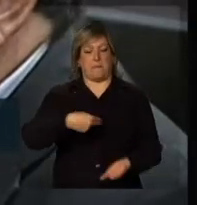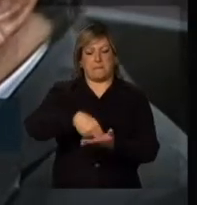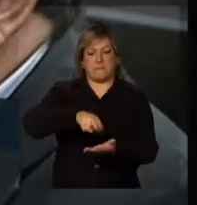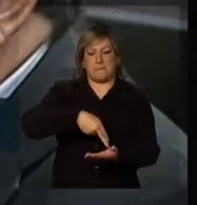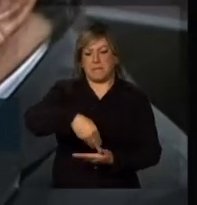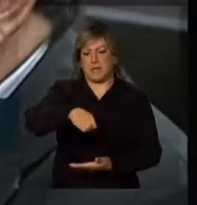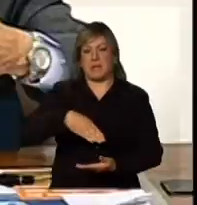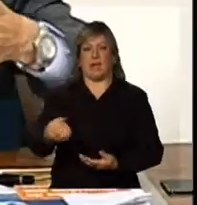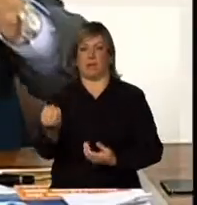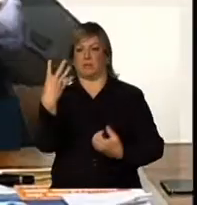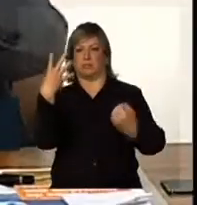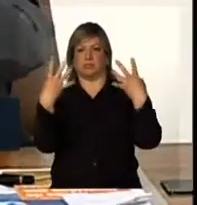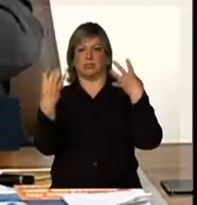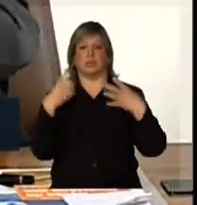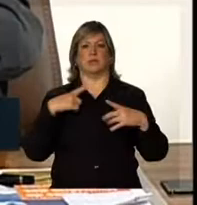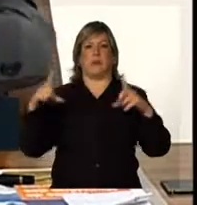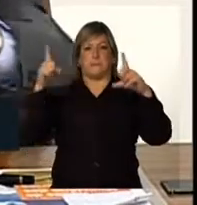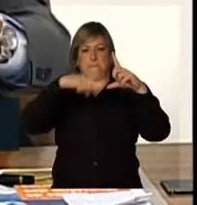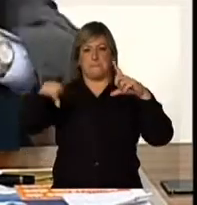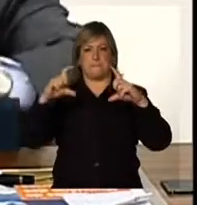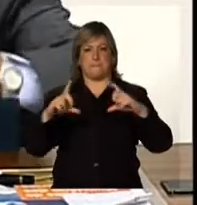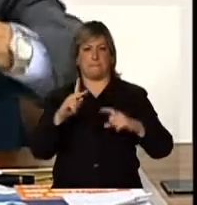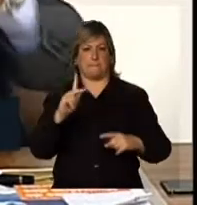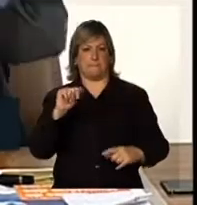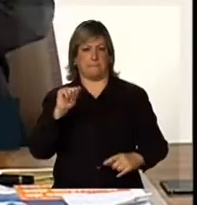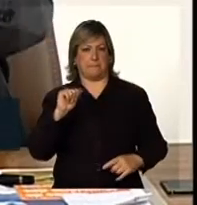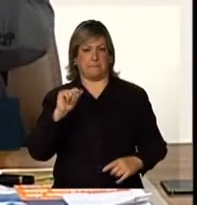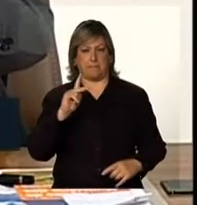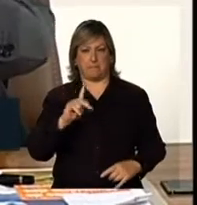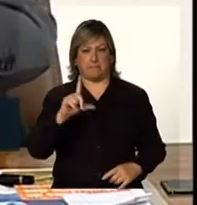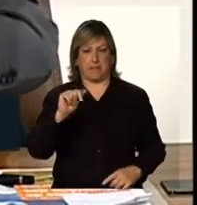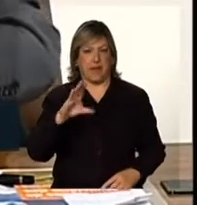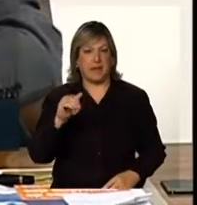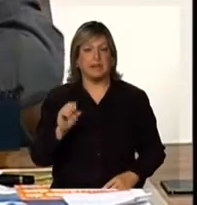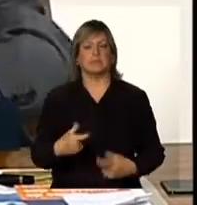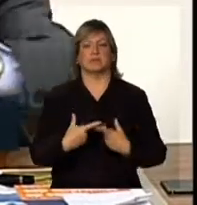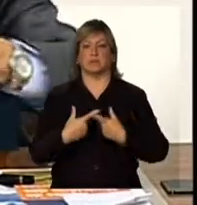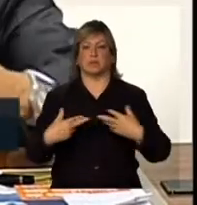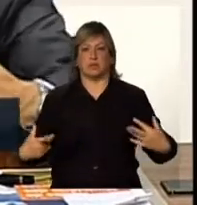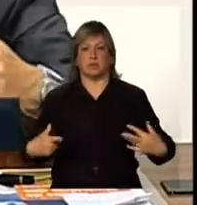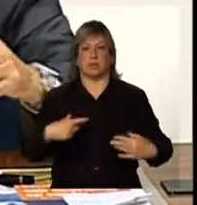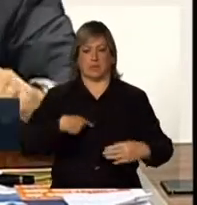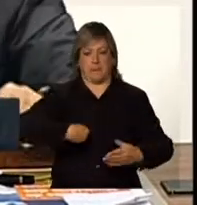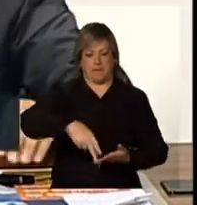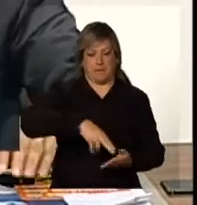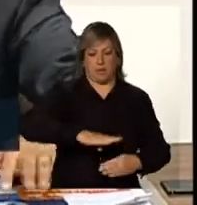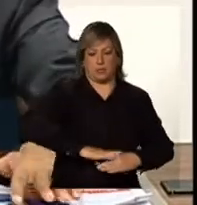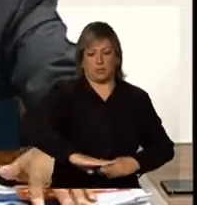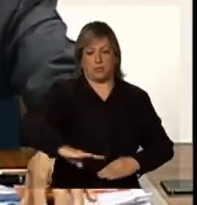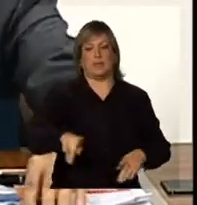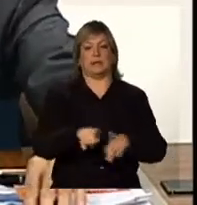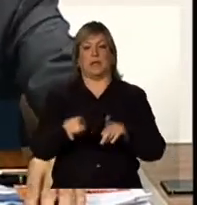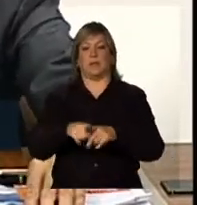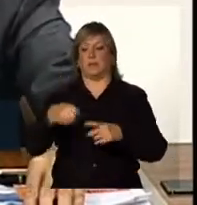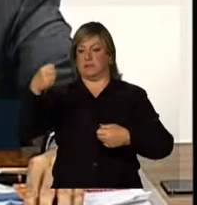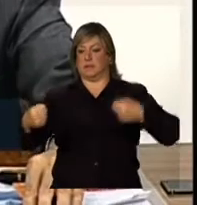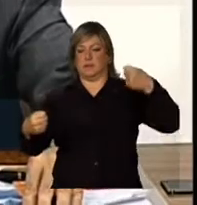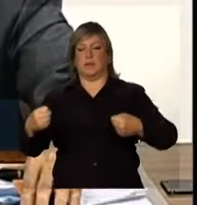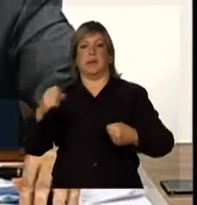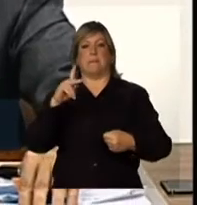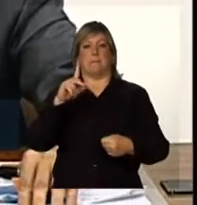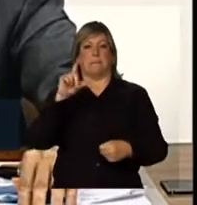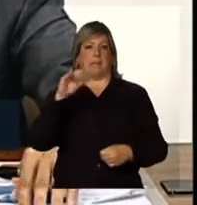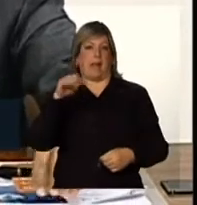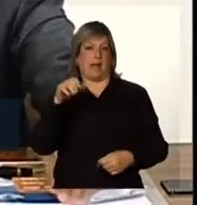trabalhar tanto com a sinalização horizontal quanto com a